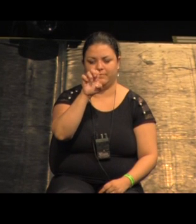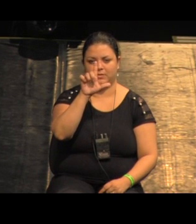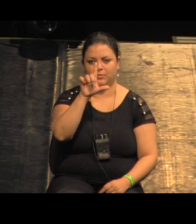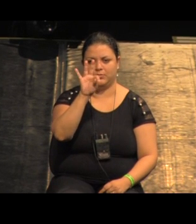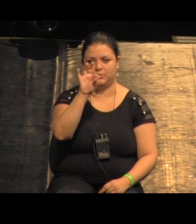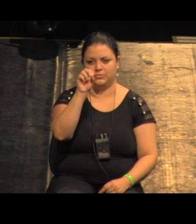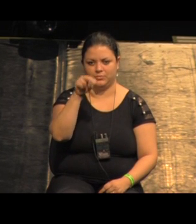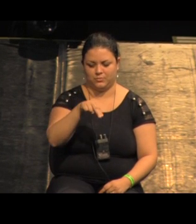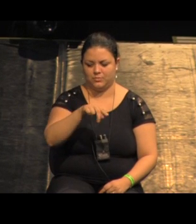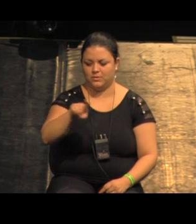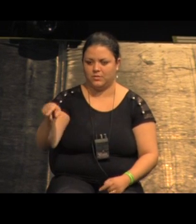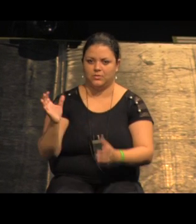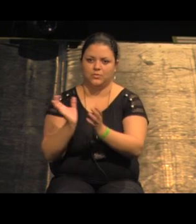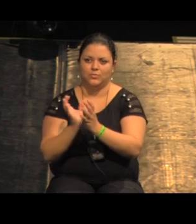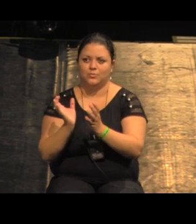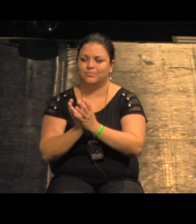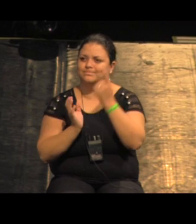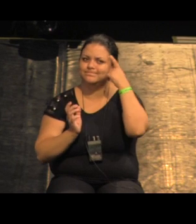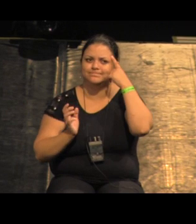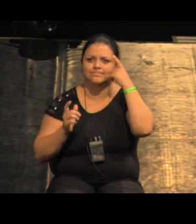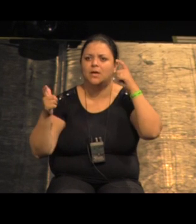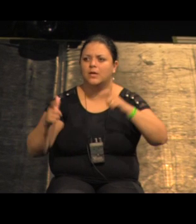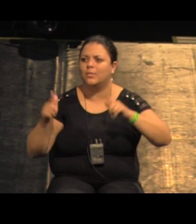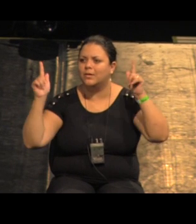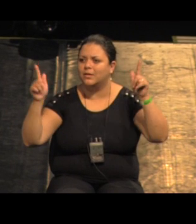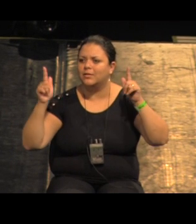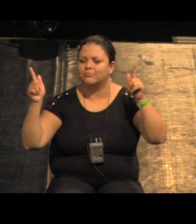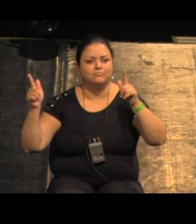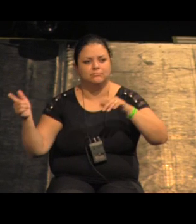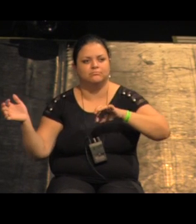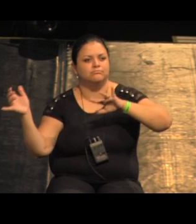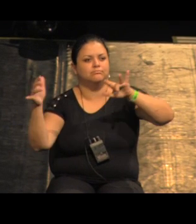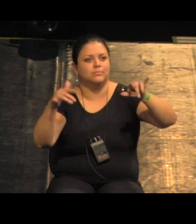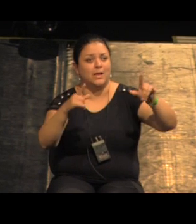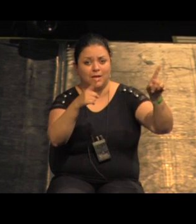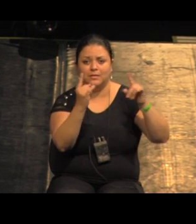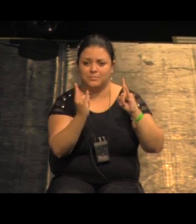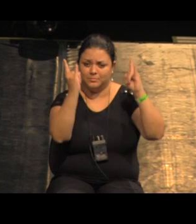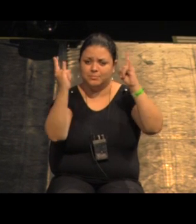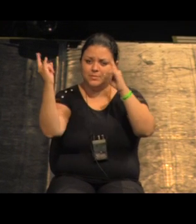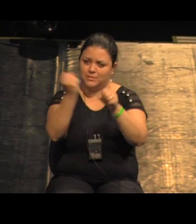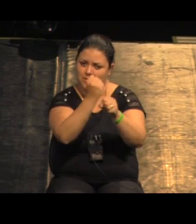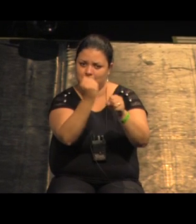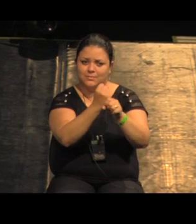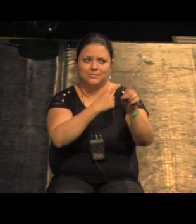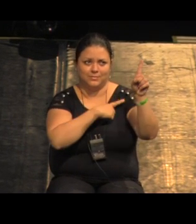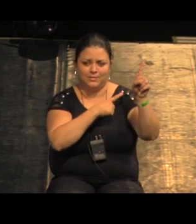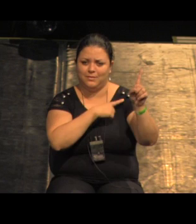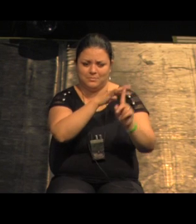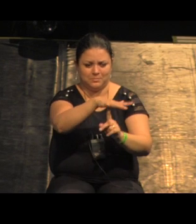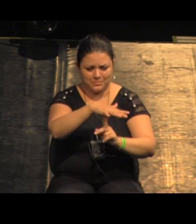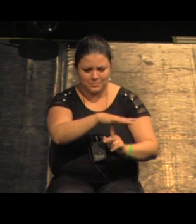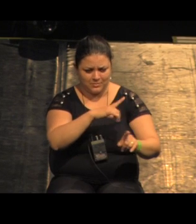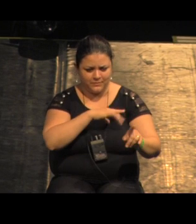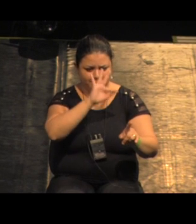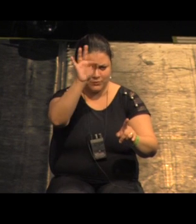manifestar na praça do projeto isso aqui é uma imagem que eu tenho muito orgulho de ver o projeto não está pronto mas ele já foi capaz de prover esse